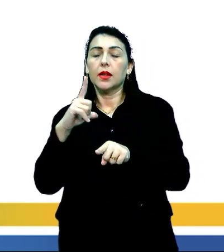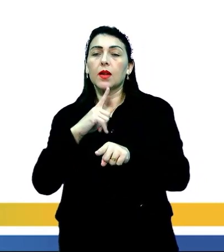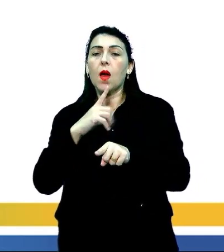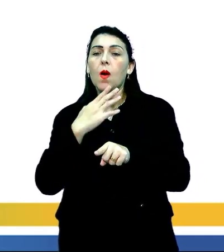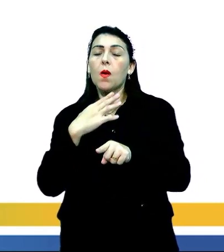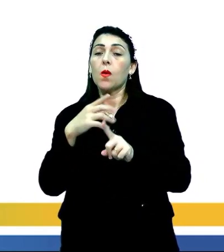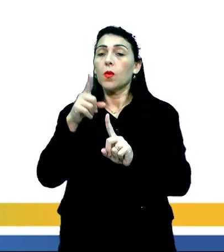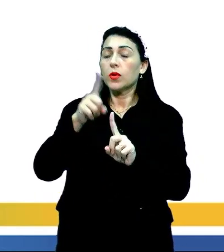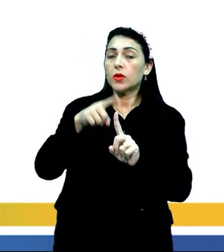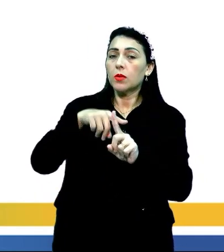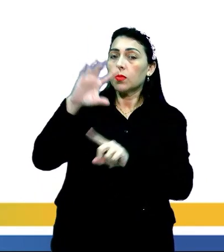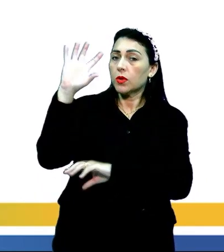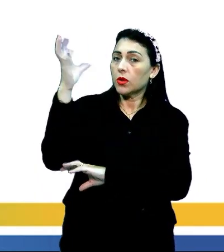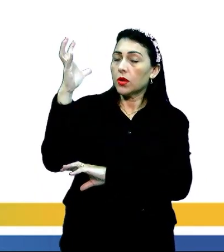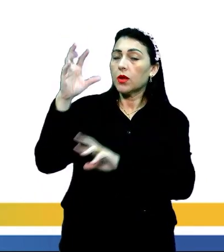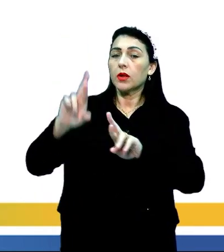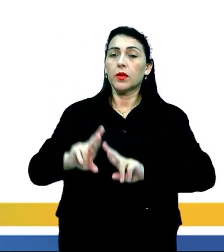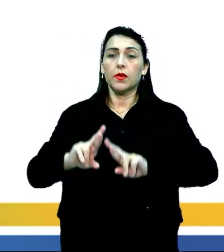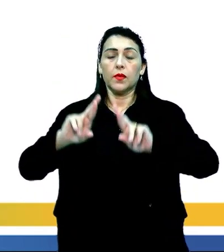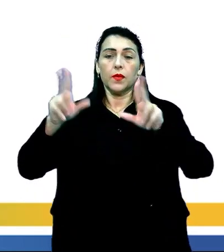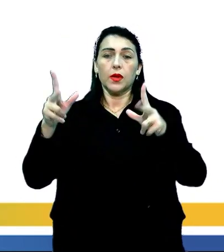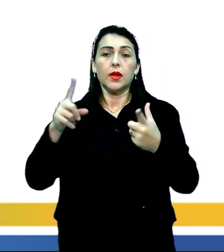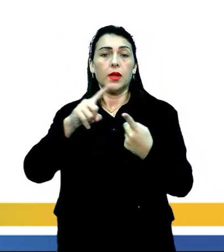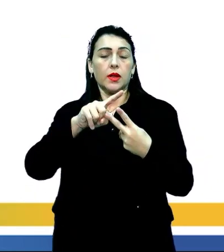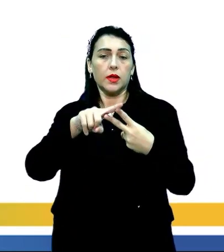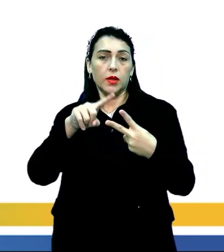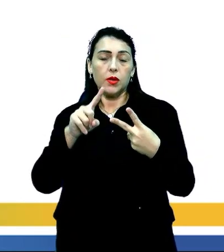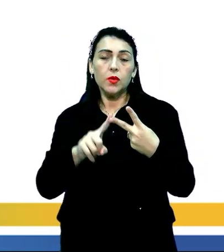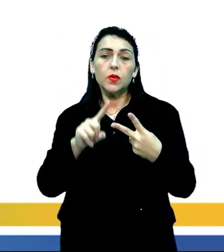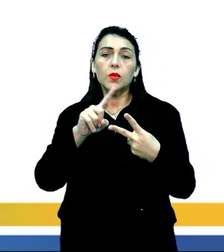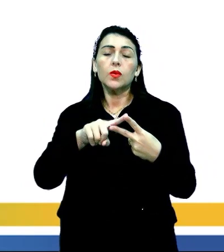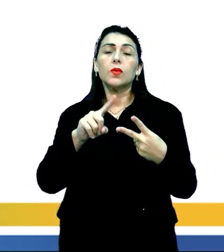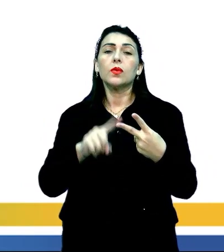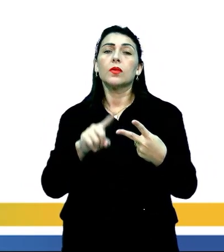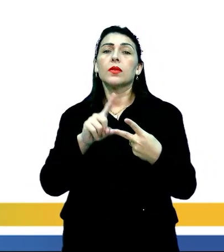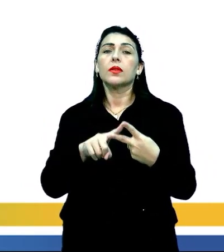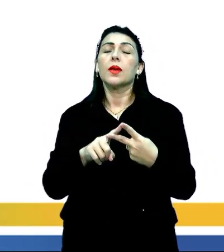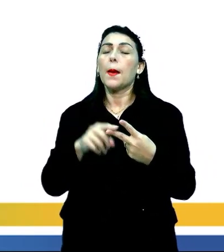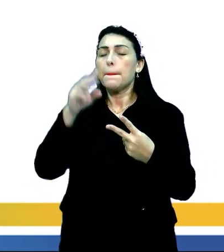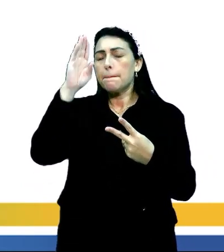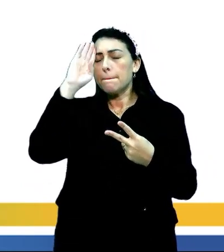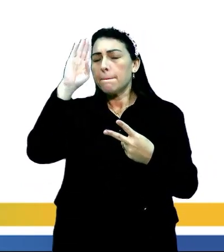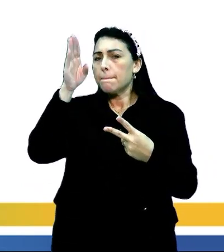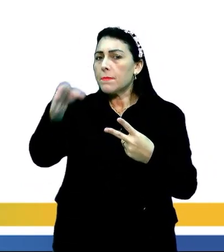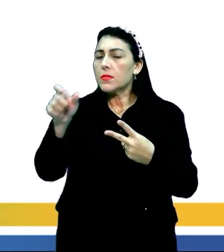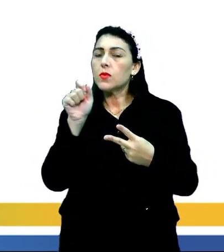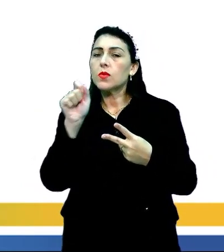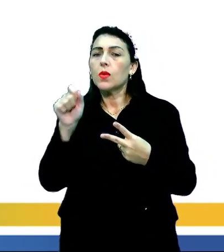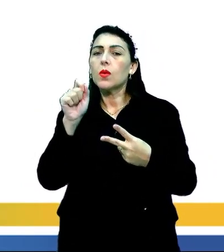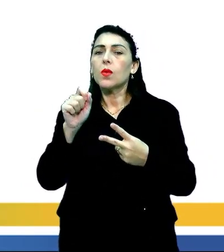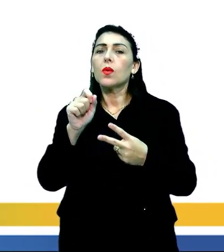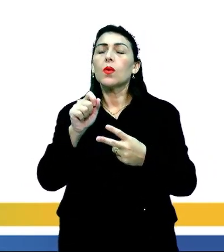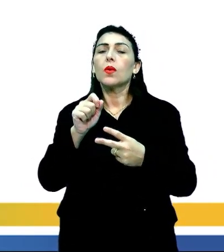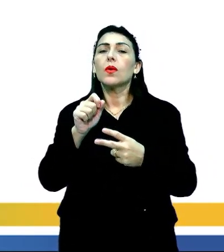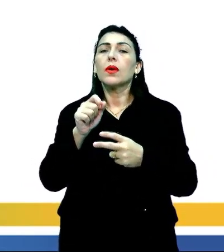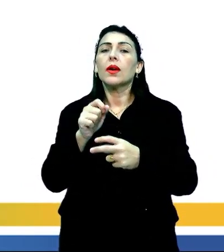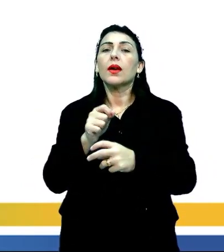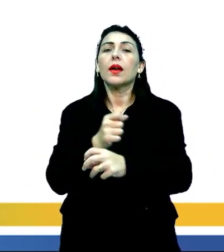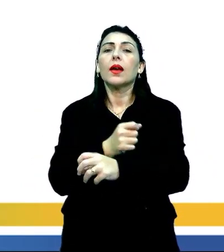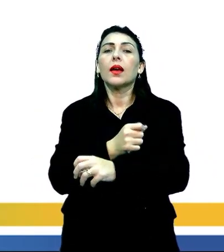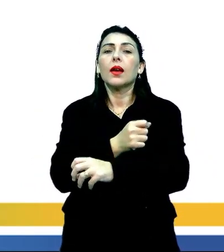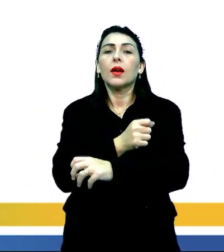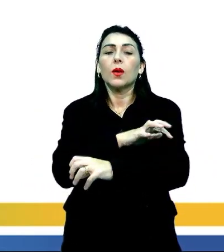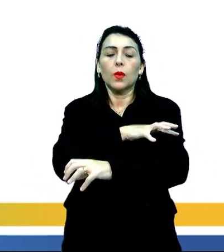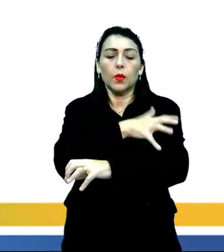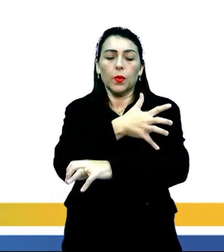tipo de clima que diferencia essas duas regiões, esses dois domínios e principalmente o relevo, que foi justamente a